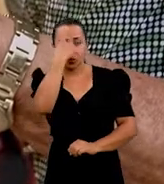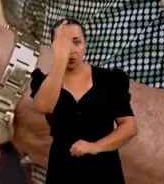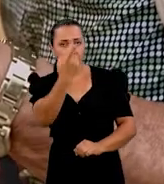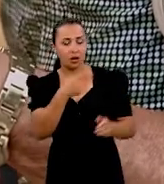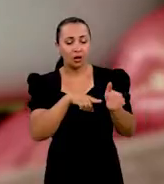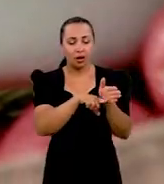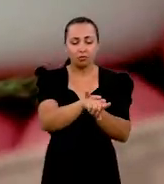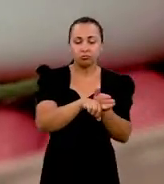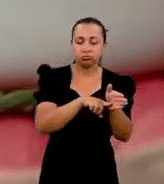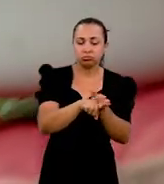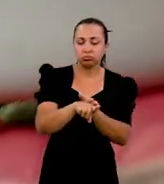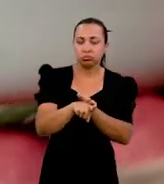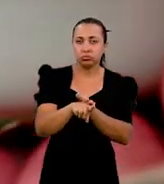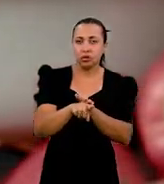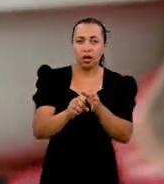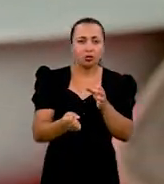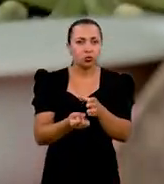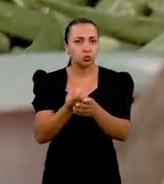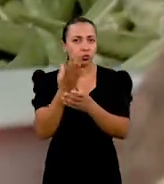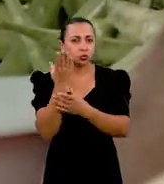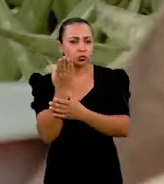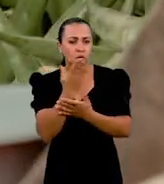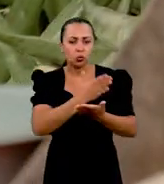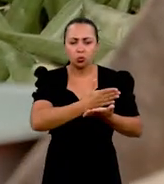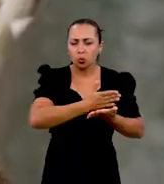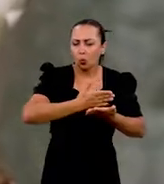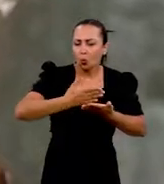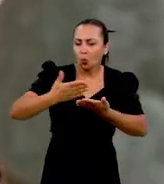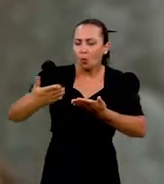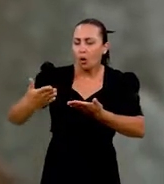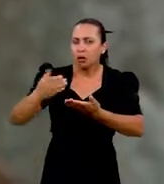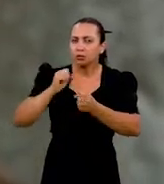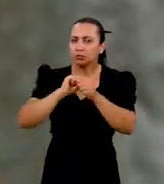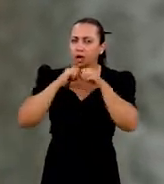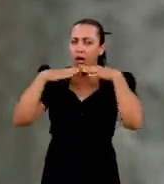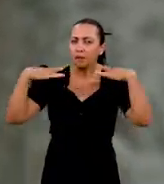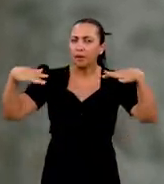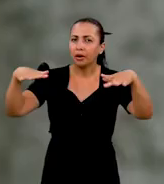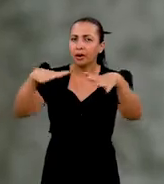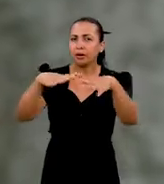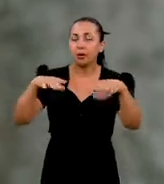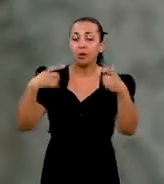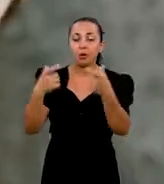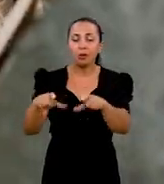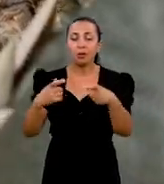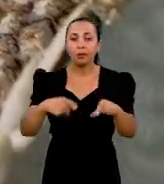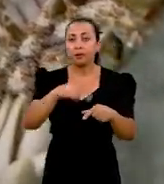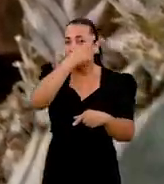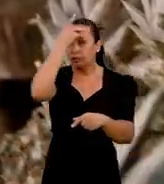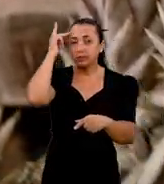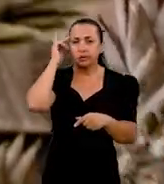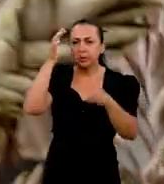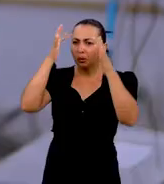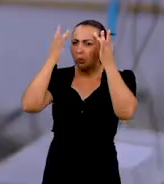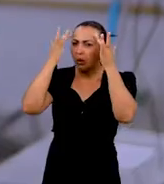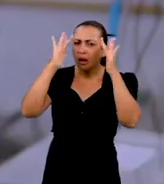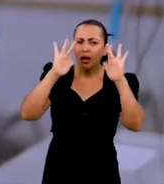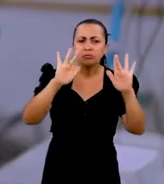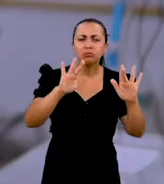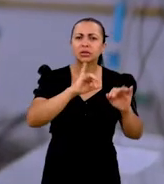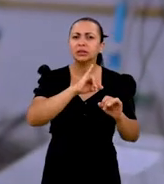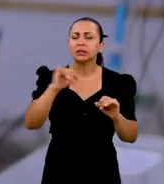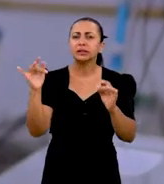A ideia da pesquisa surgiu desde o início da pandemia, onde a população não sabia